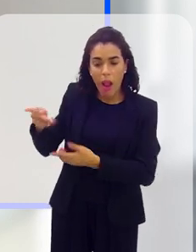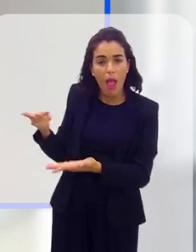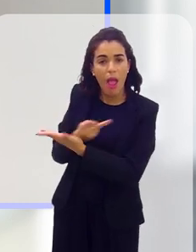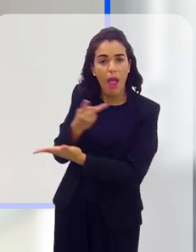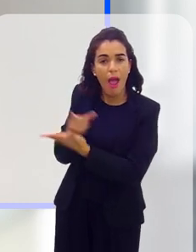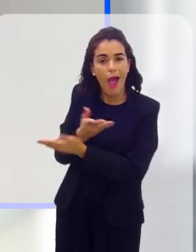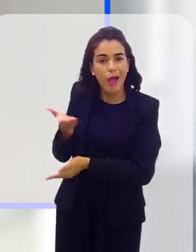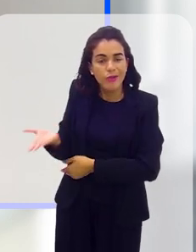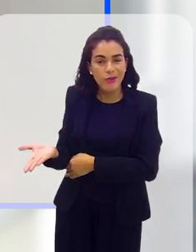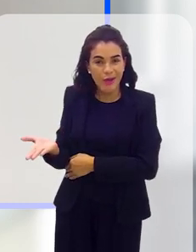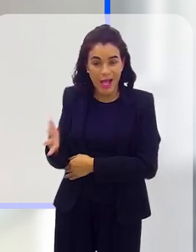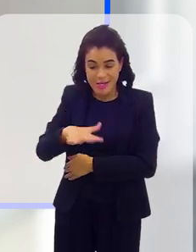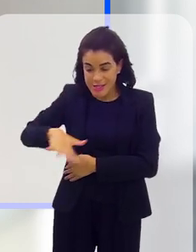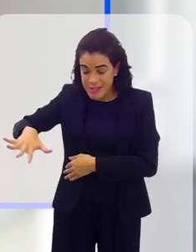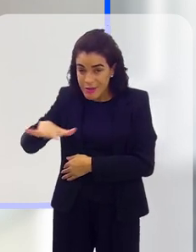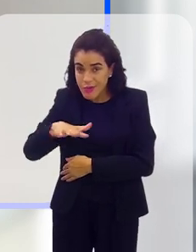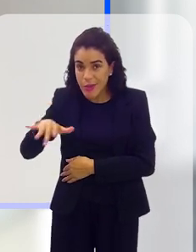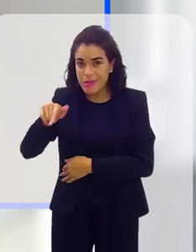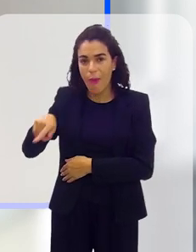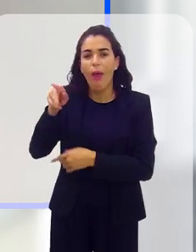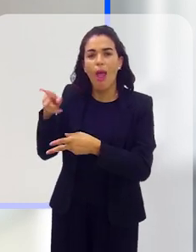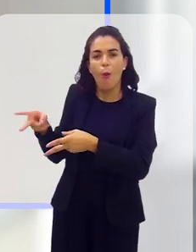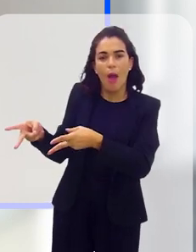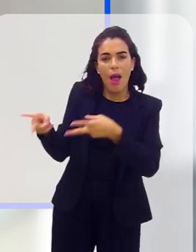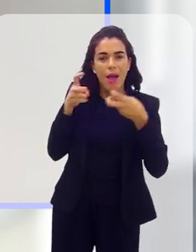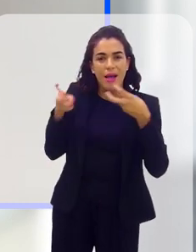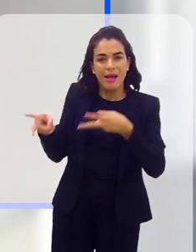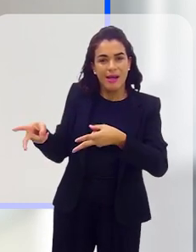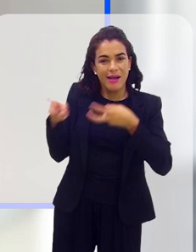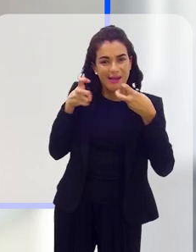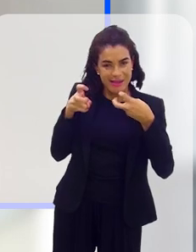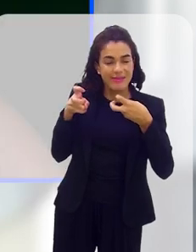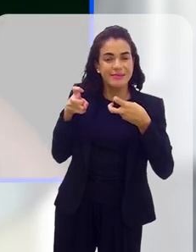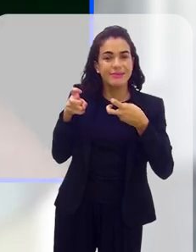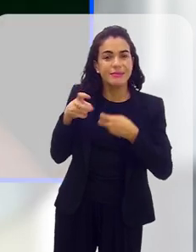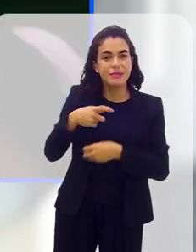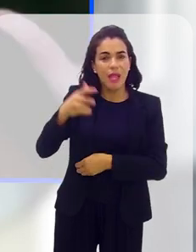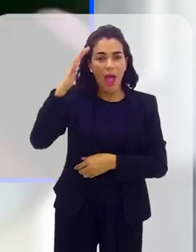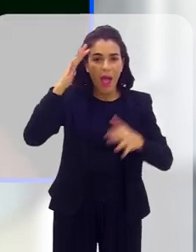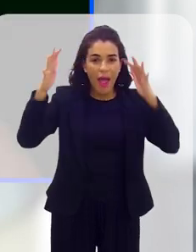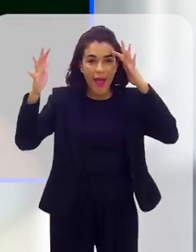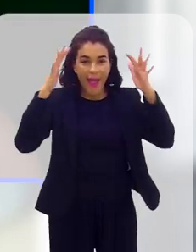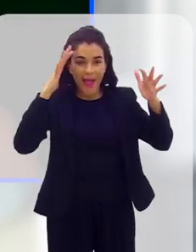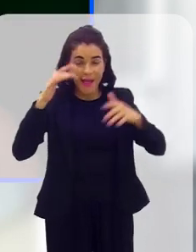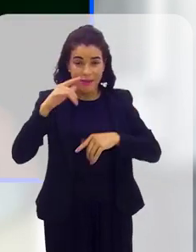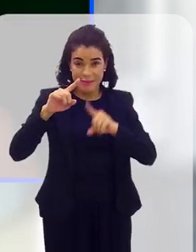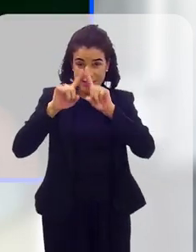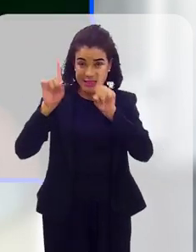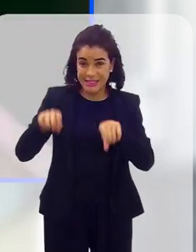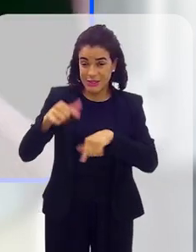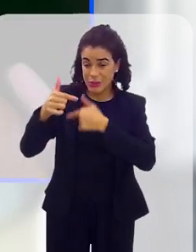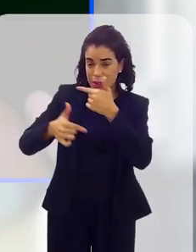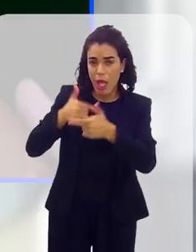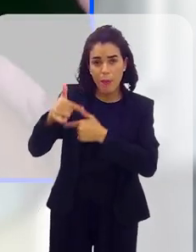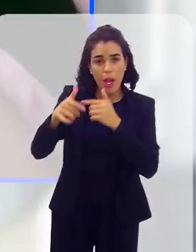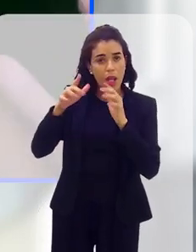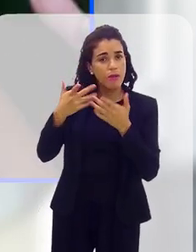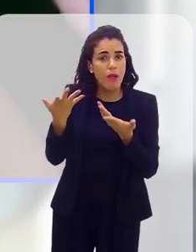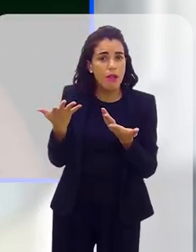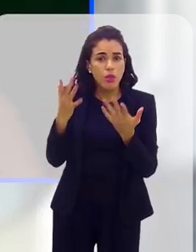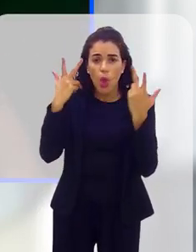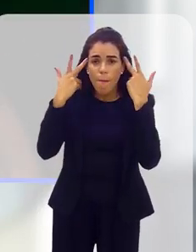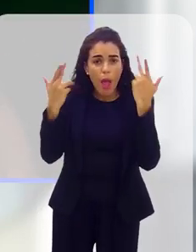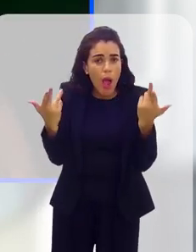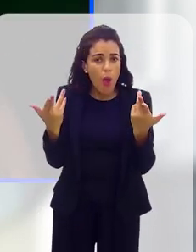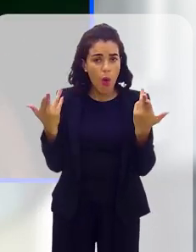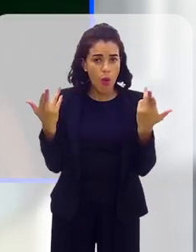ali está errado, que aquilo ali é uma exploração, né, então, na cabeça desse trabalhador, ele acha que